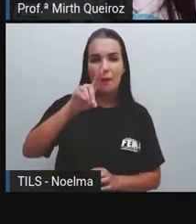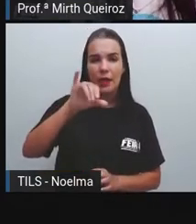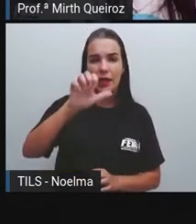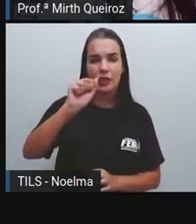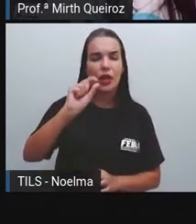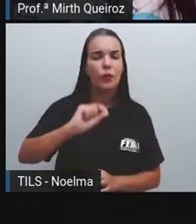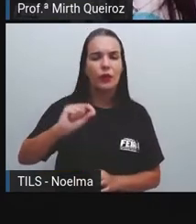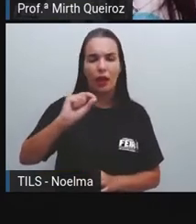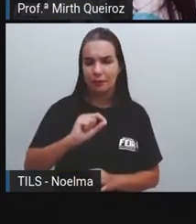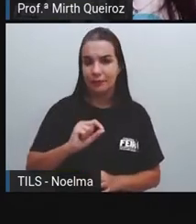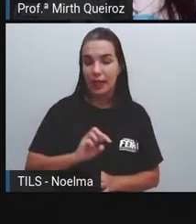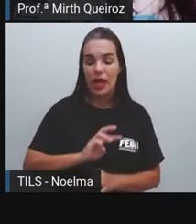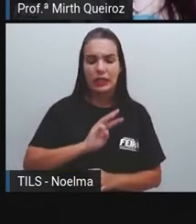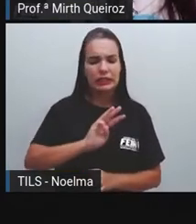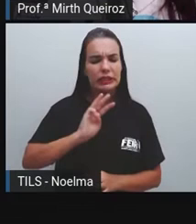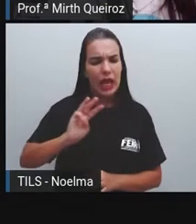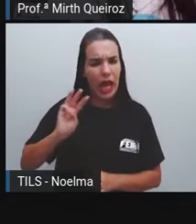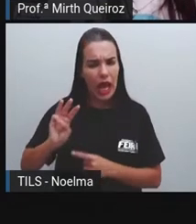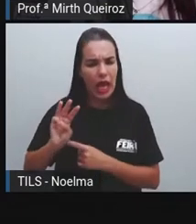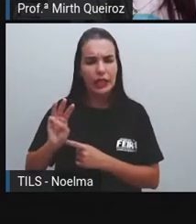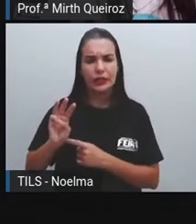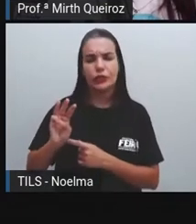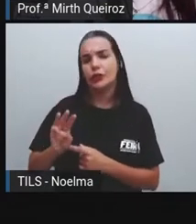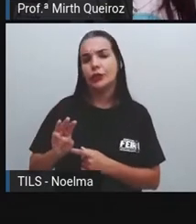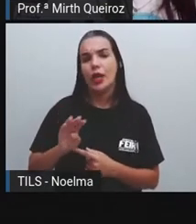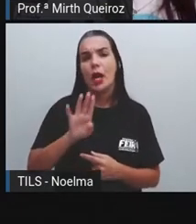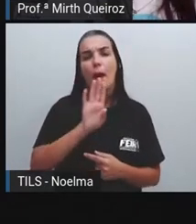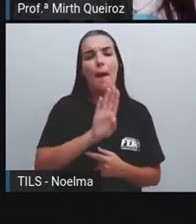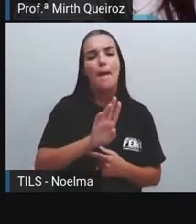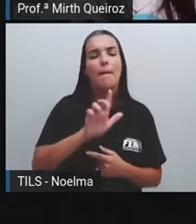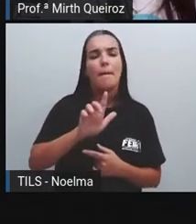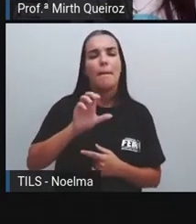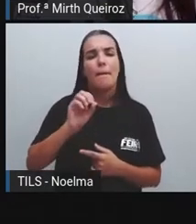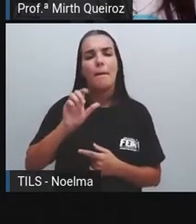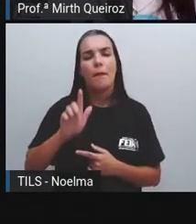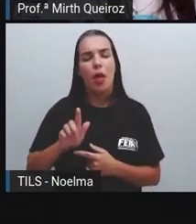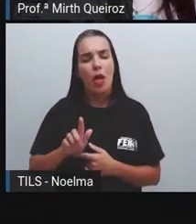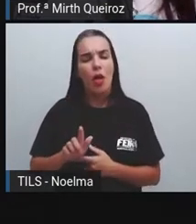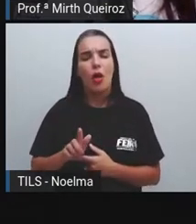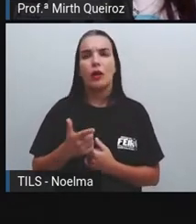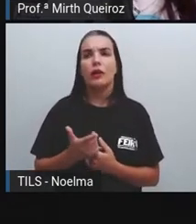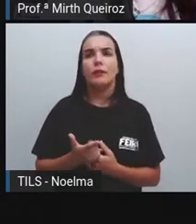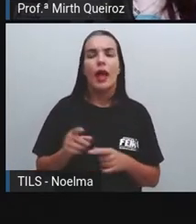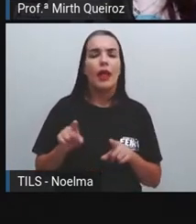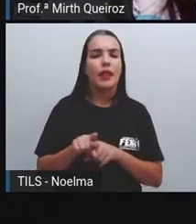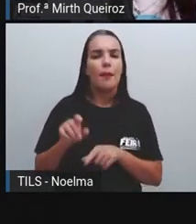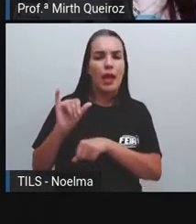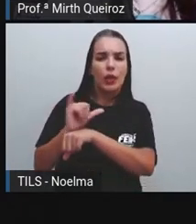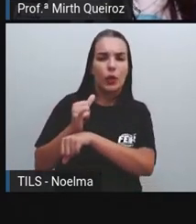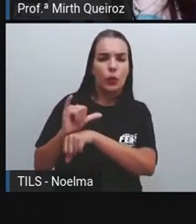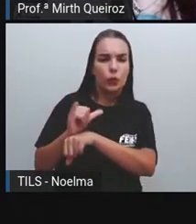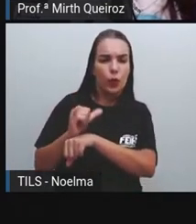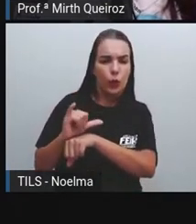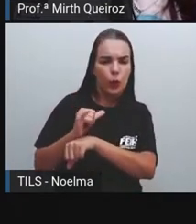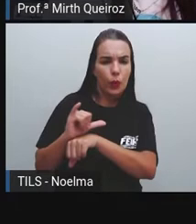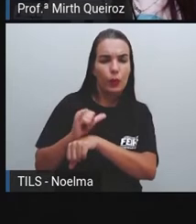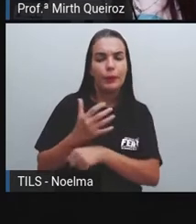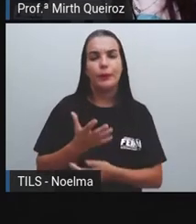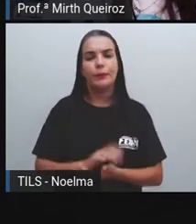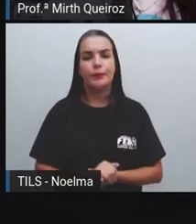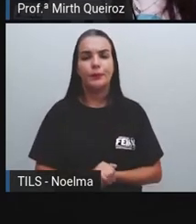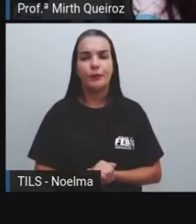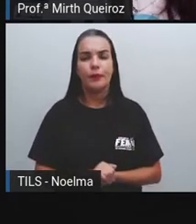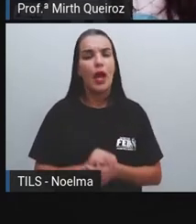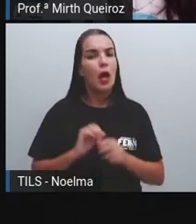sites Blogs O próprio Youtube Os vídeos Que são disponibilizados Ali A gente poderia